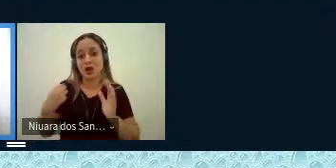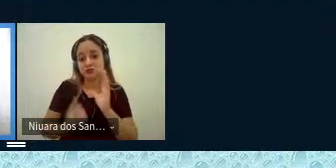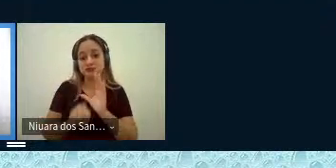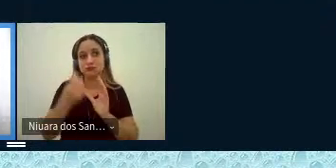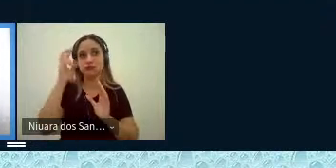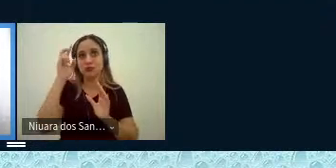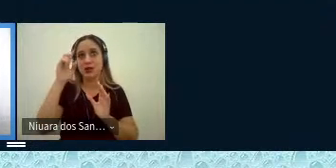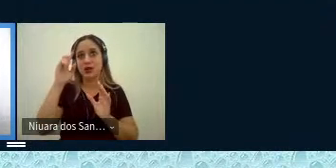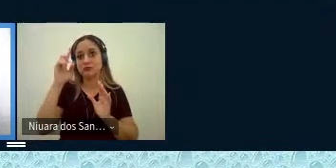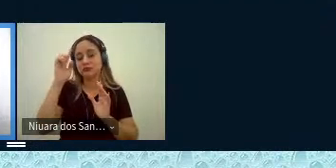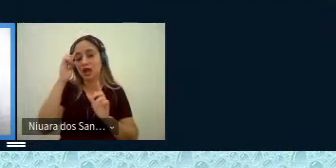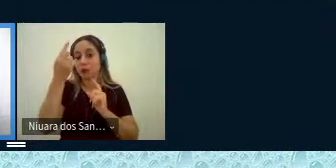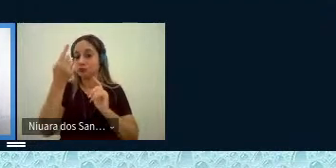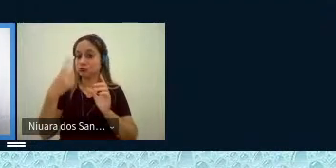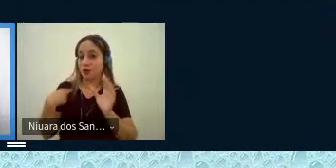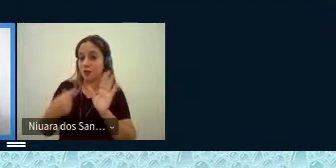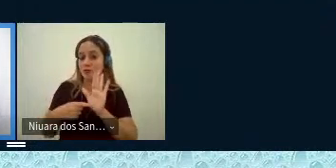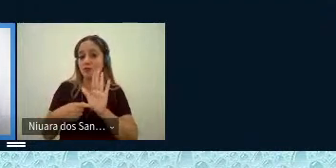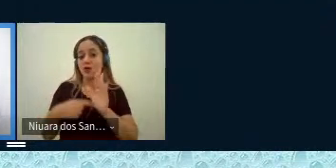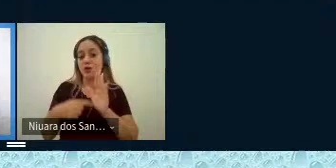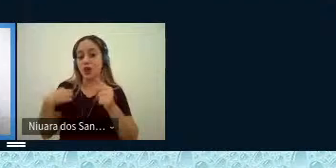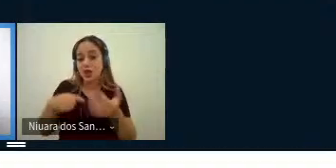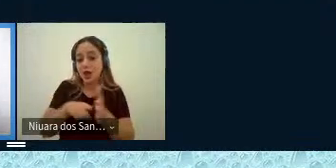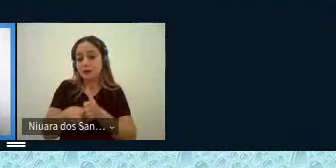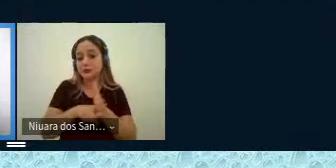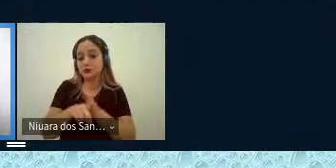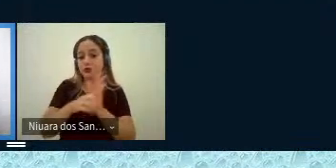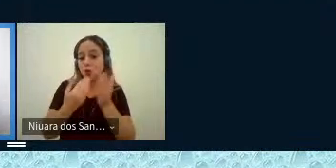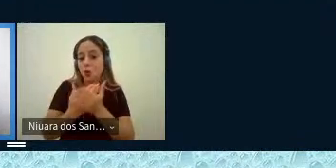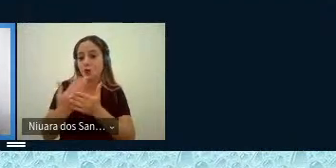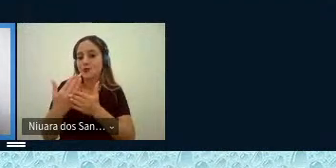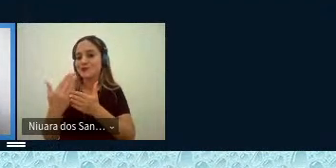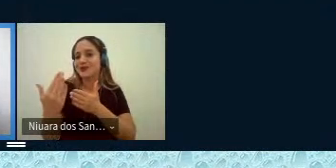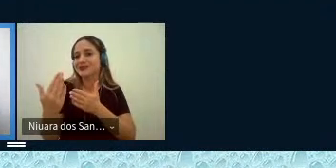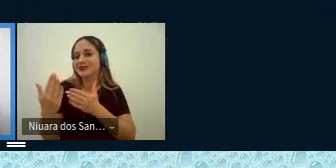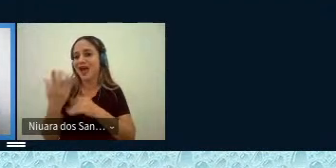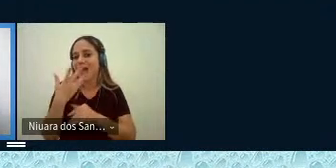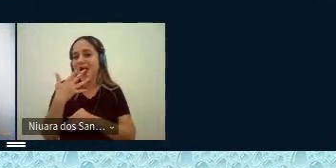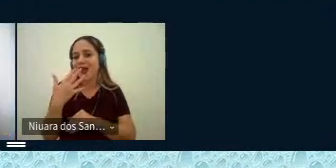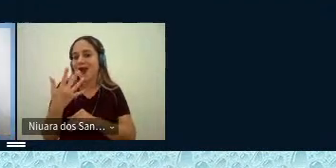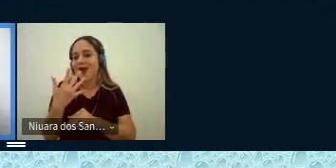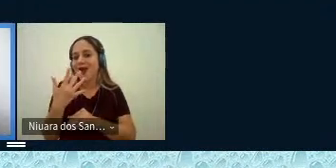das hipóteses, e a pesquisa começa, então, a ganhar corpo, não é?